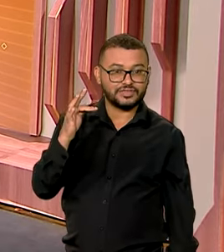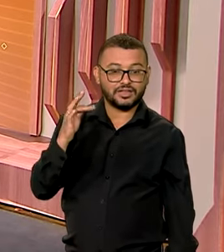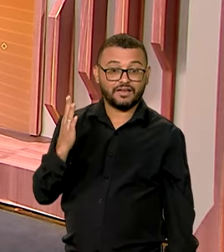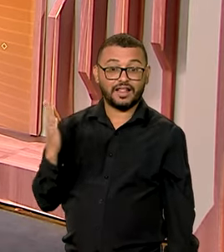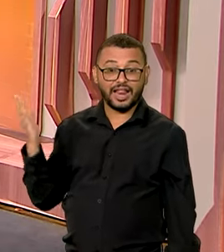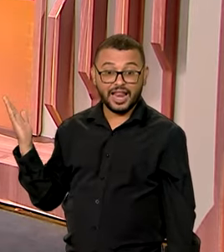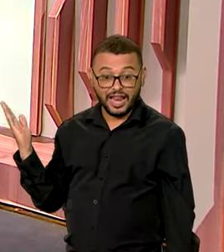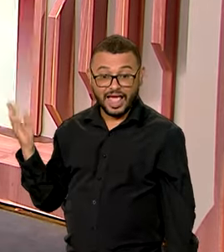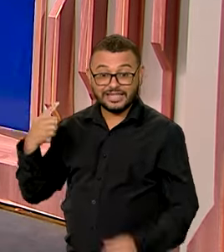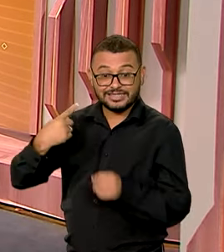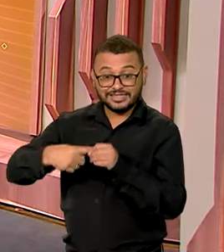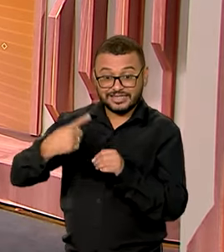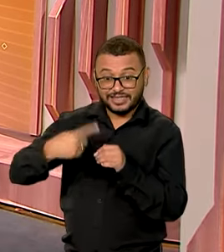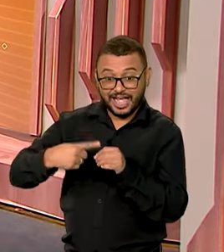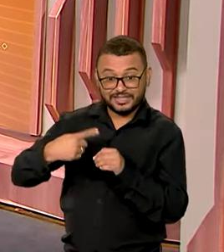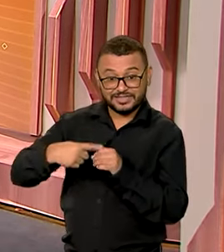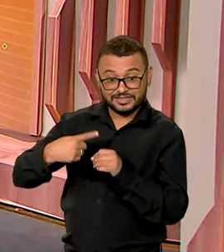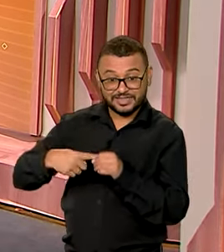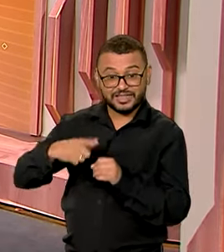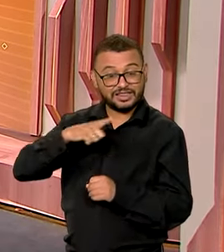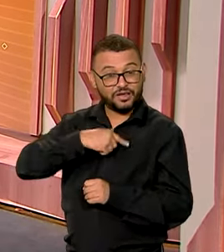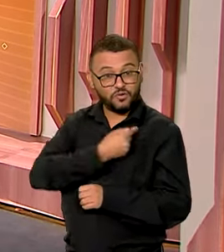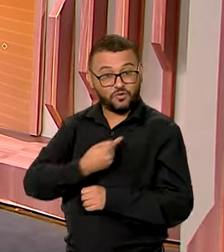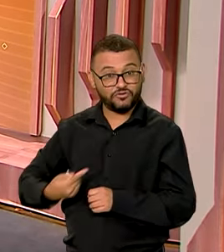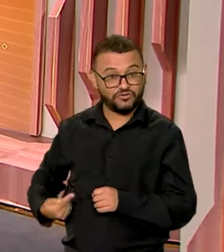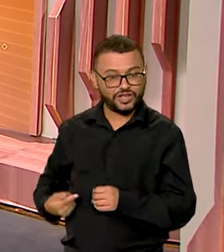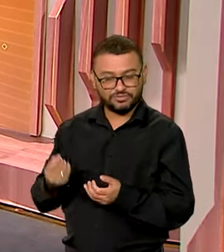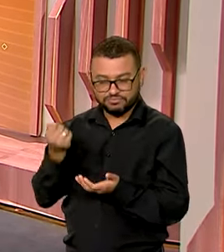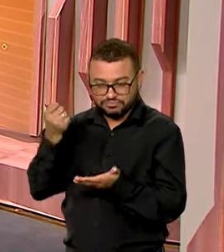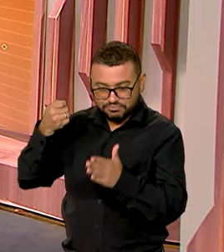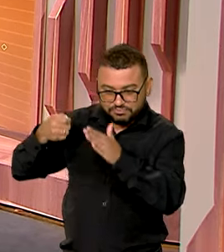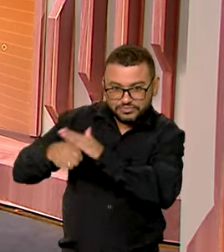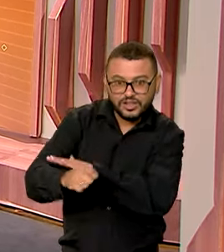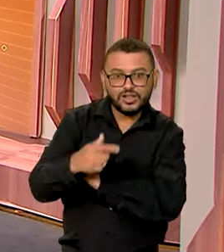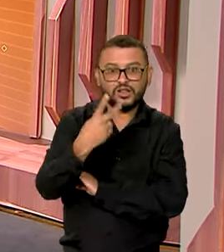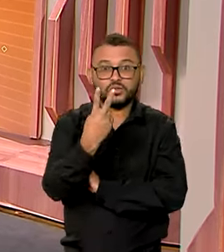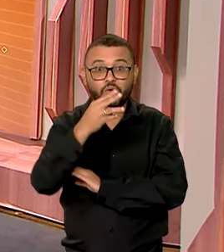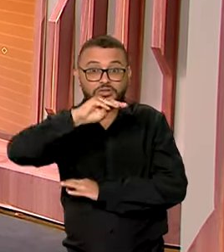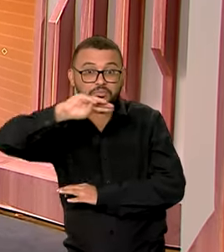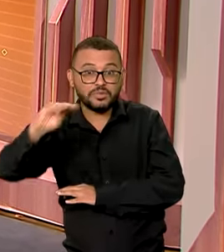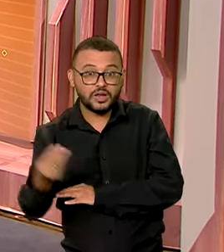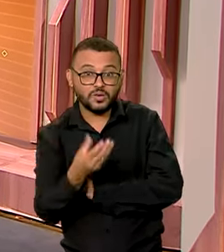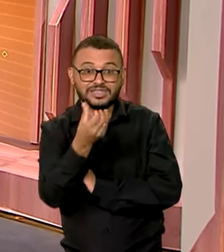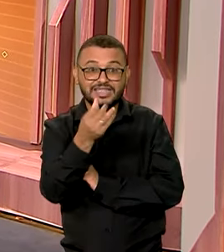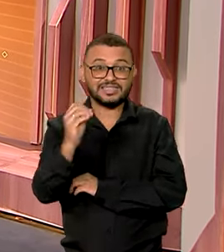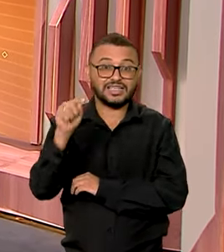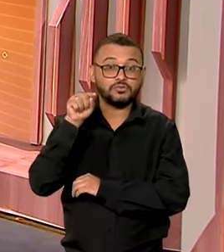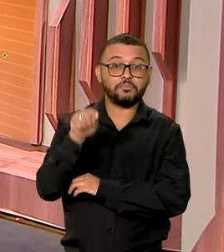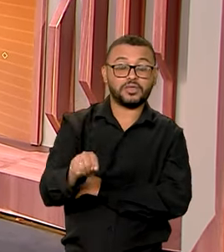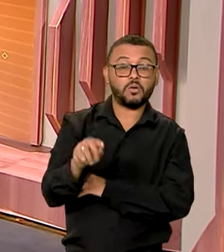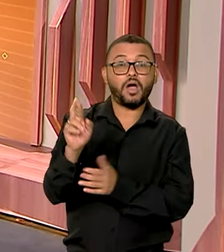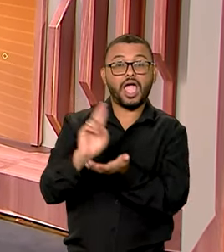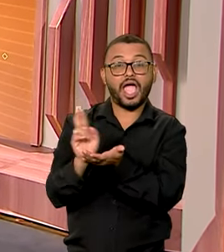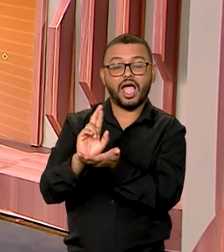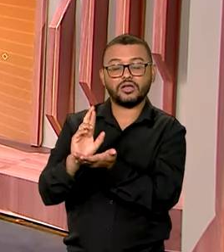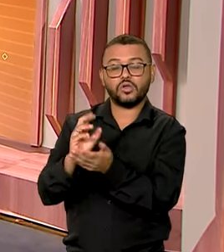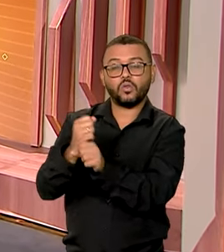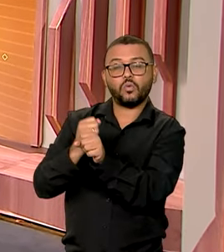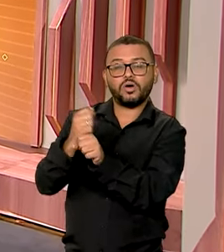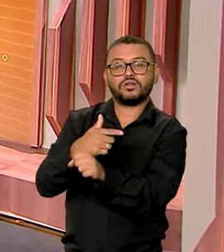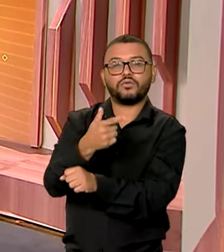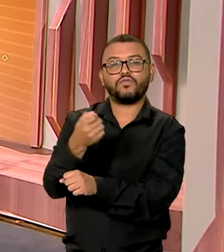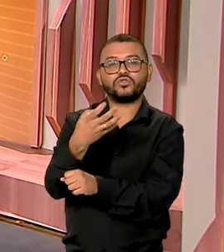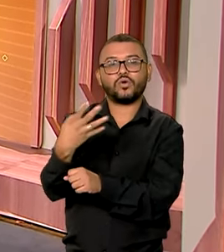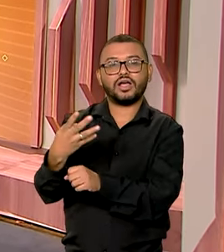Estância, vamos ver na próxima tela, o governo injetou 2 milhões e 600 mil reais em 2024